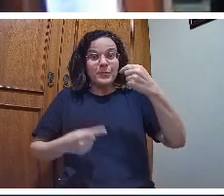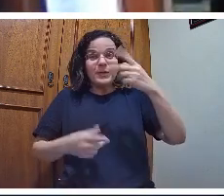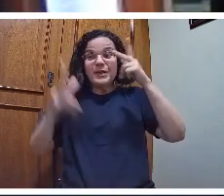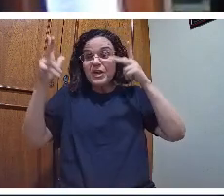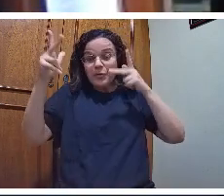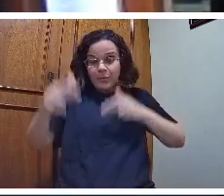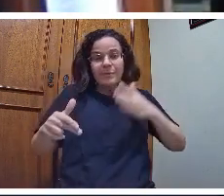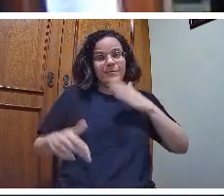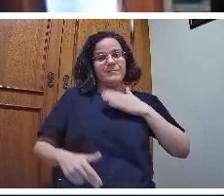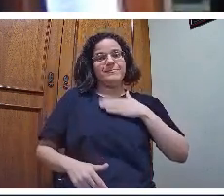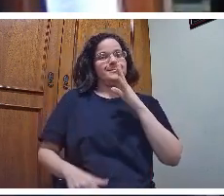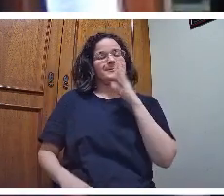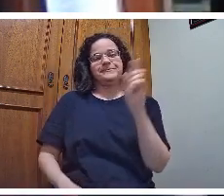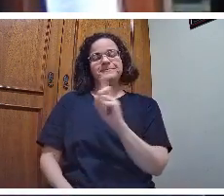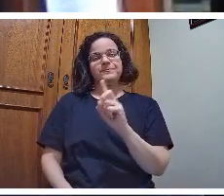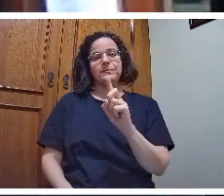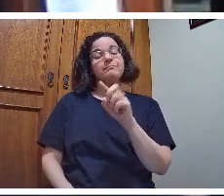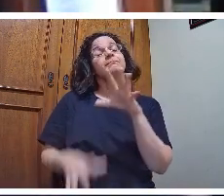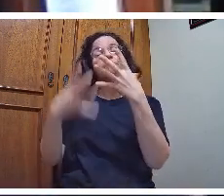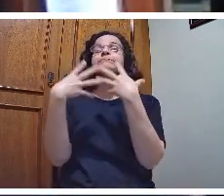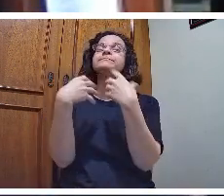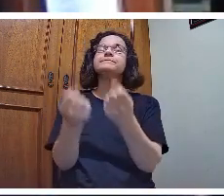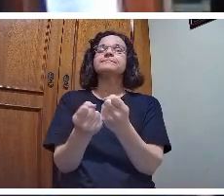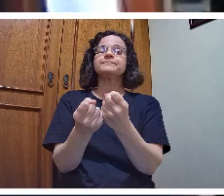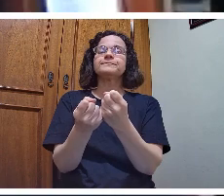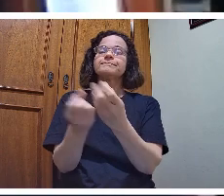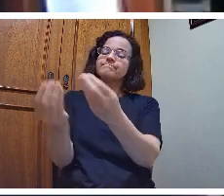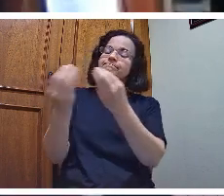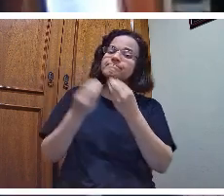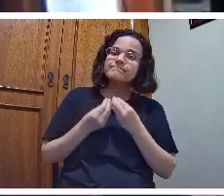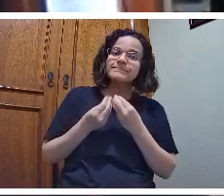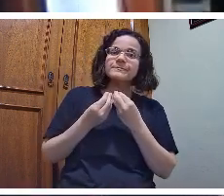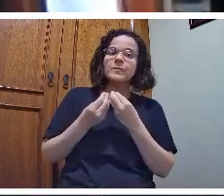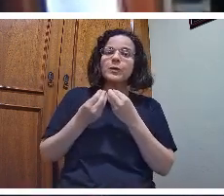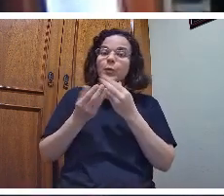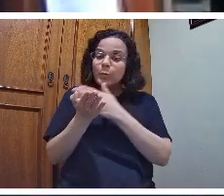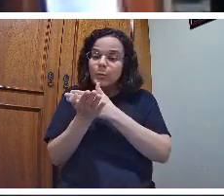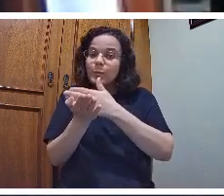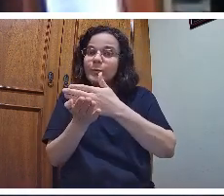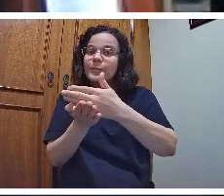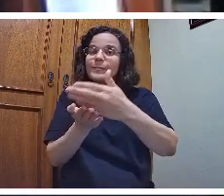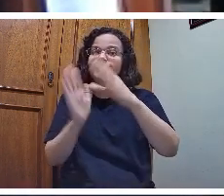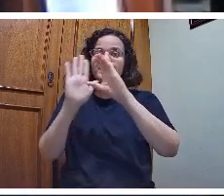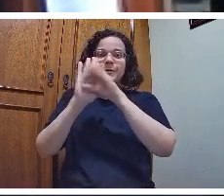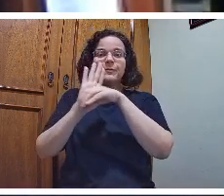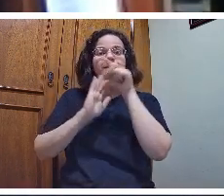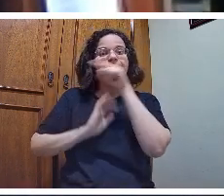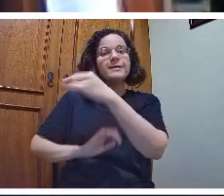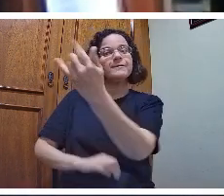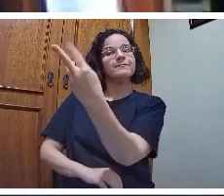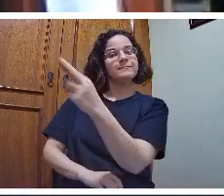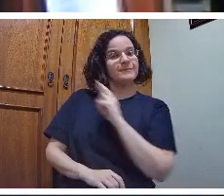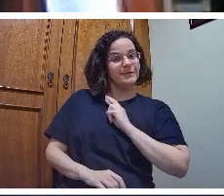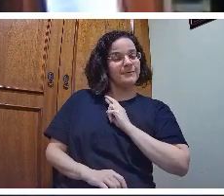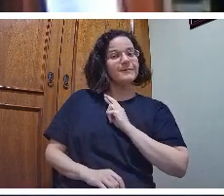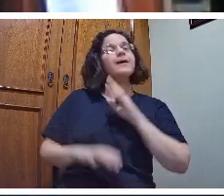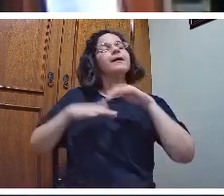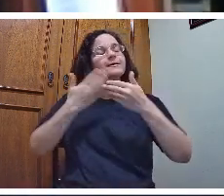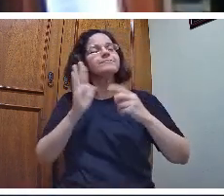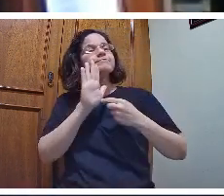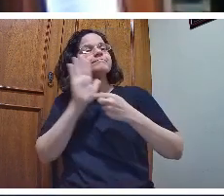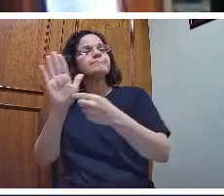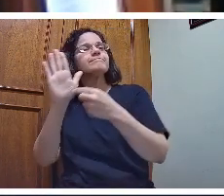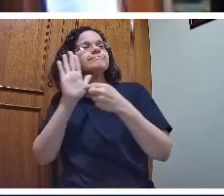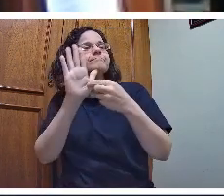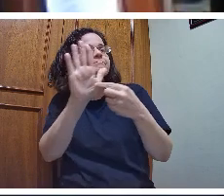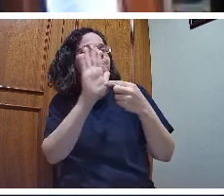possuo. Então, aceita, receba, parta deste conceito que ele tem e você vai mostrando